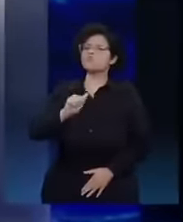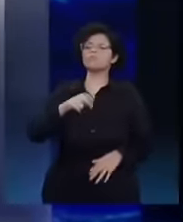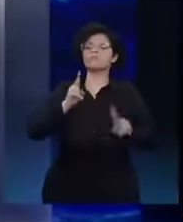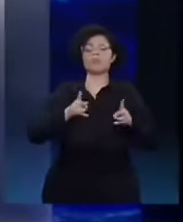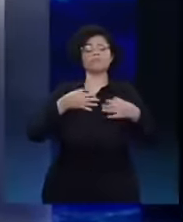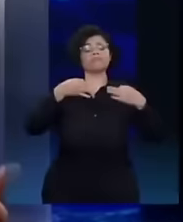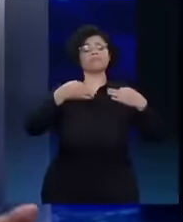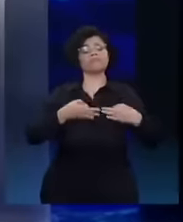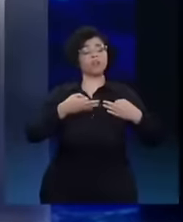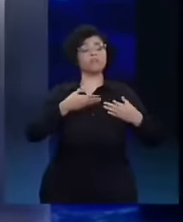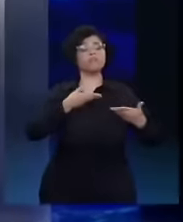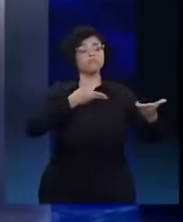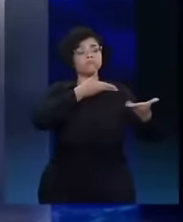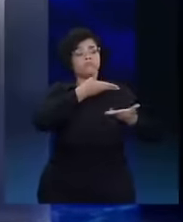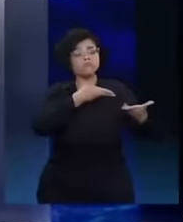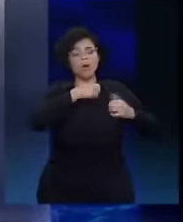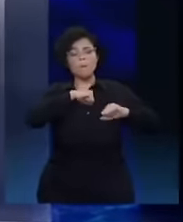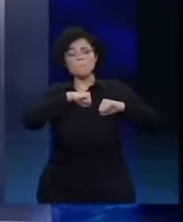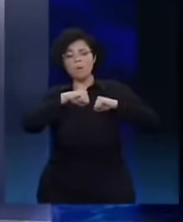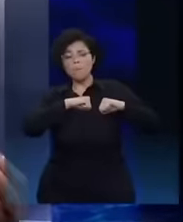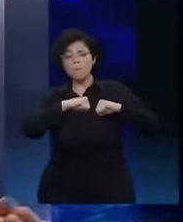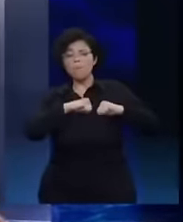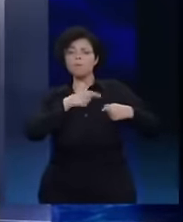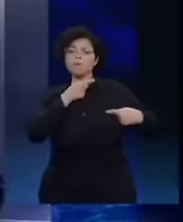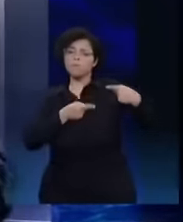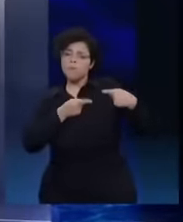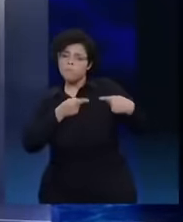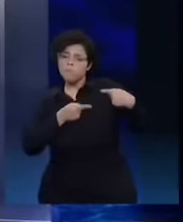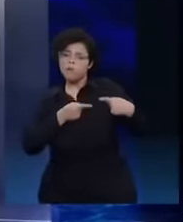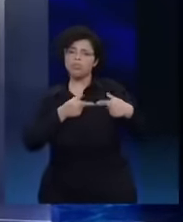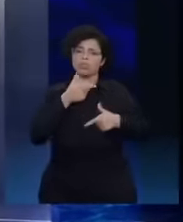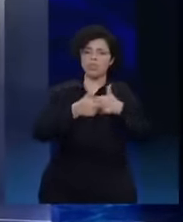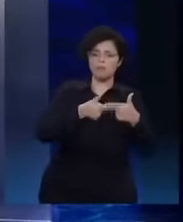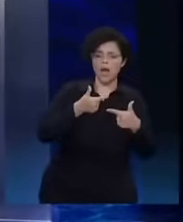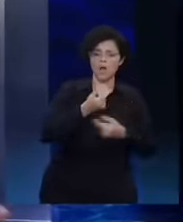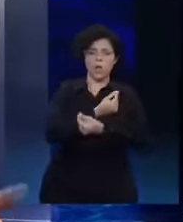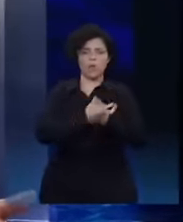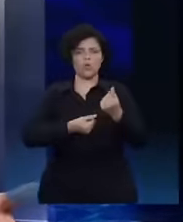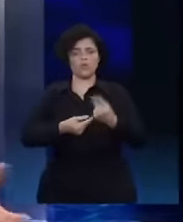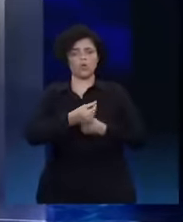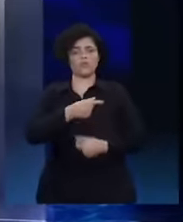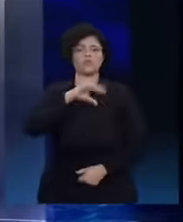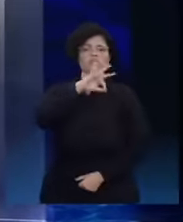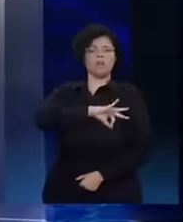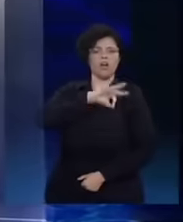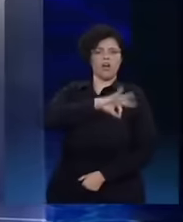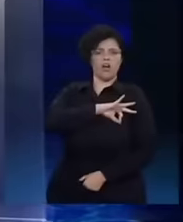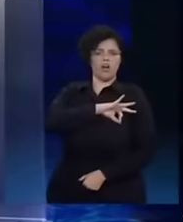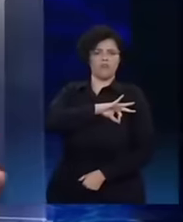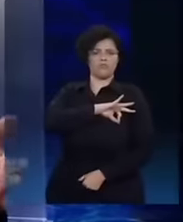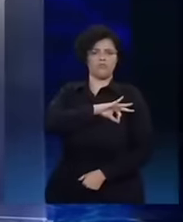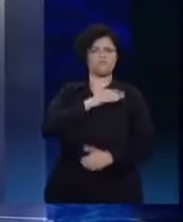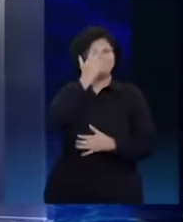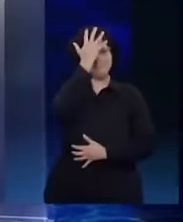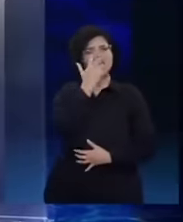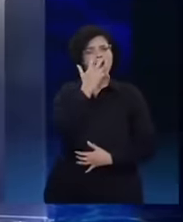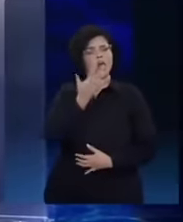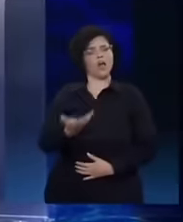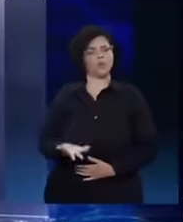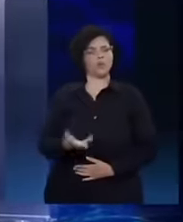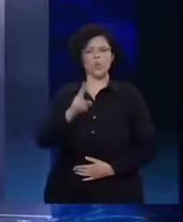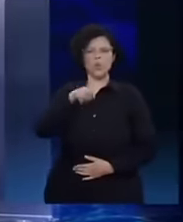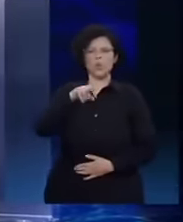a gente debatia o futuro do país, a gente debatia economia, debatia trabalho, debatia salário, sabe? Por exemplo,